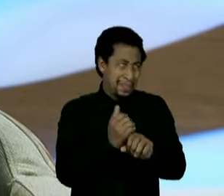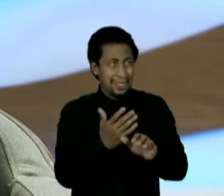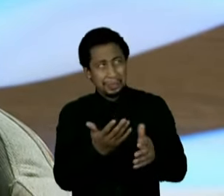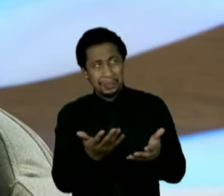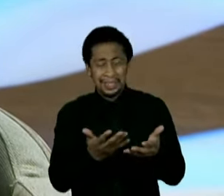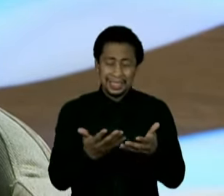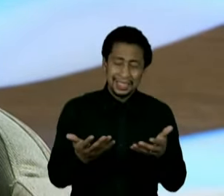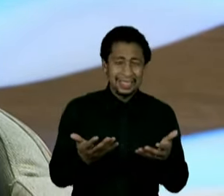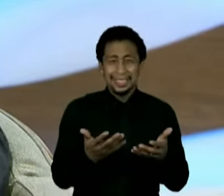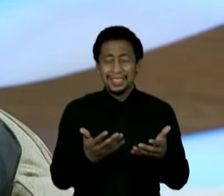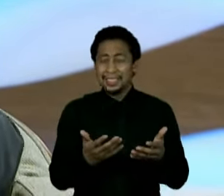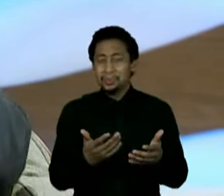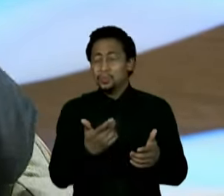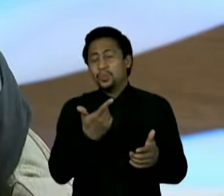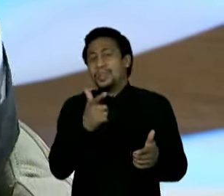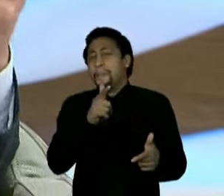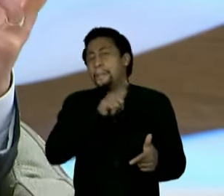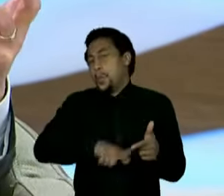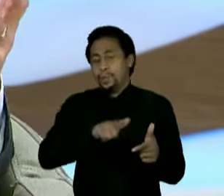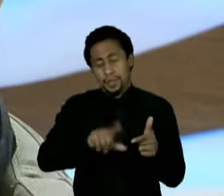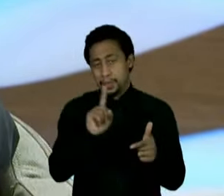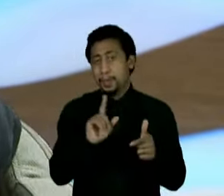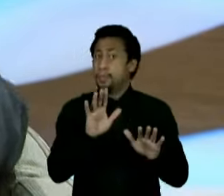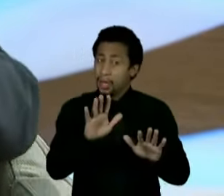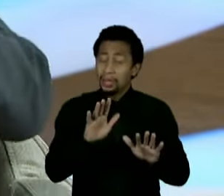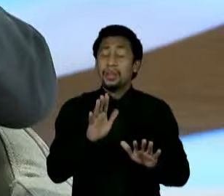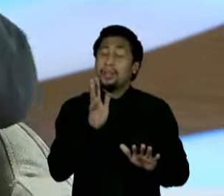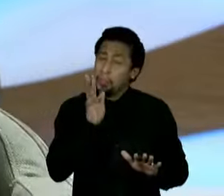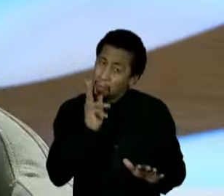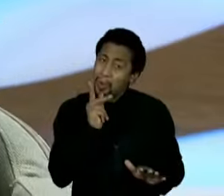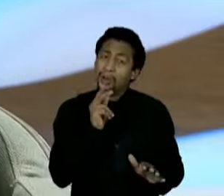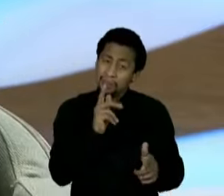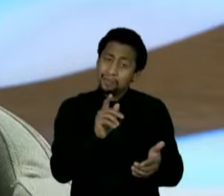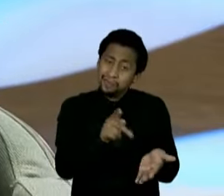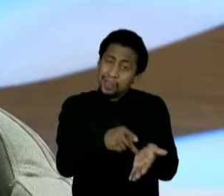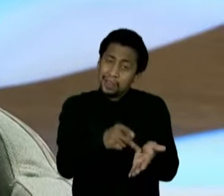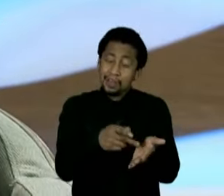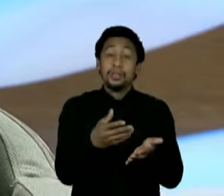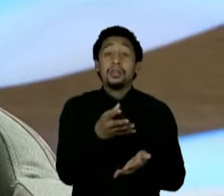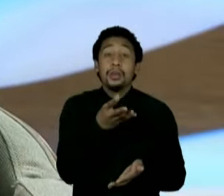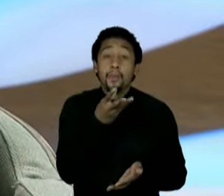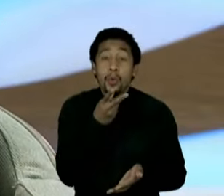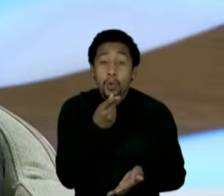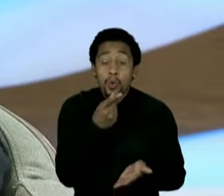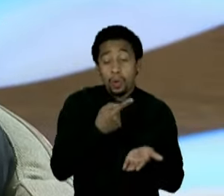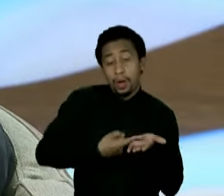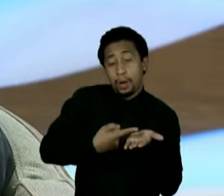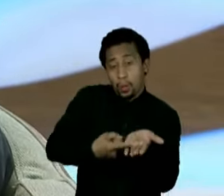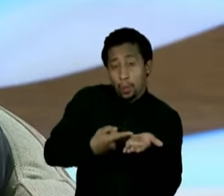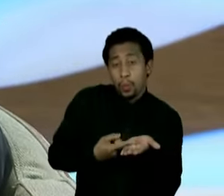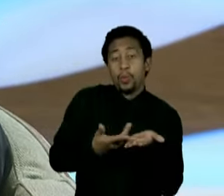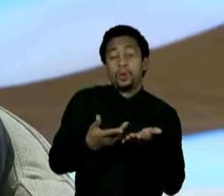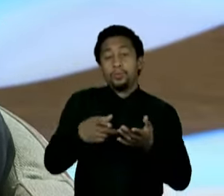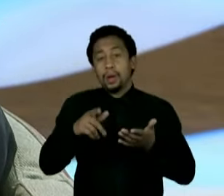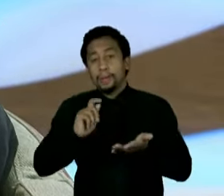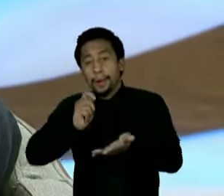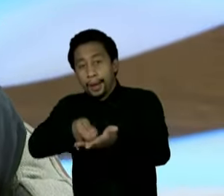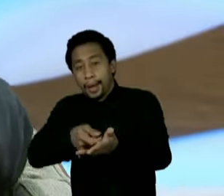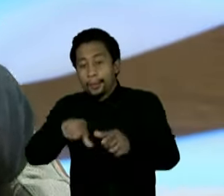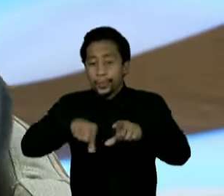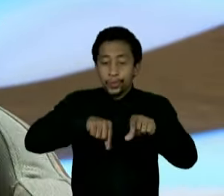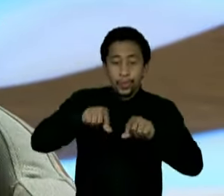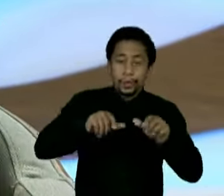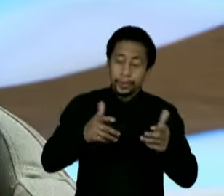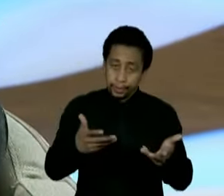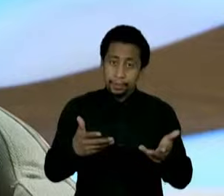que atrasaram demais no processo de renegociação, porque, como eu disse, às vezes não é nem que